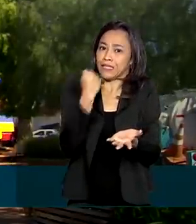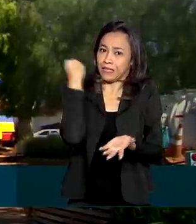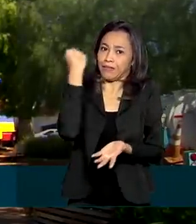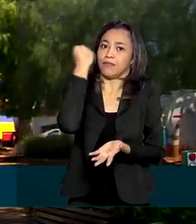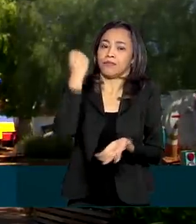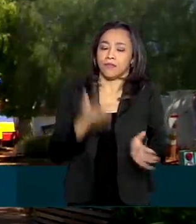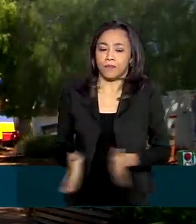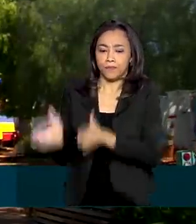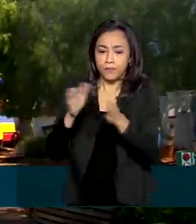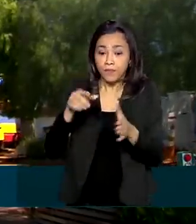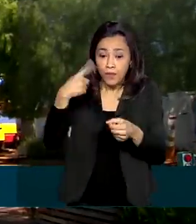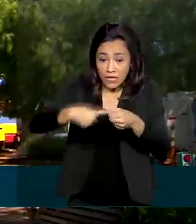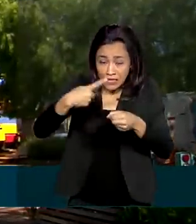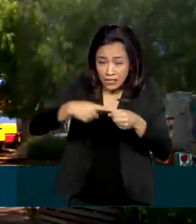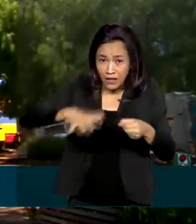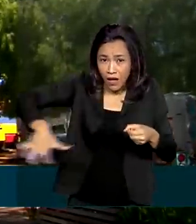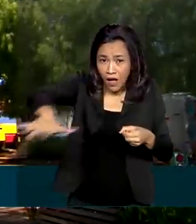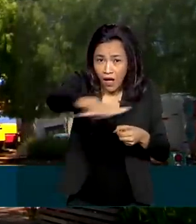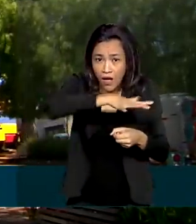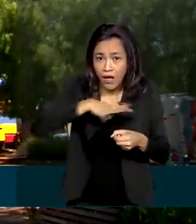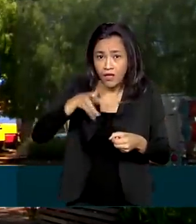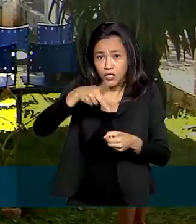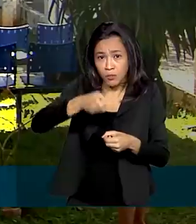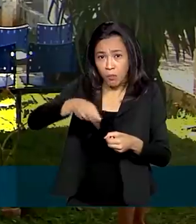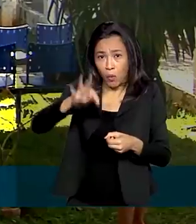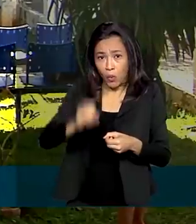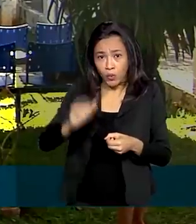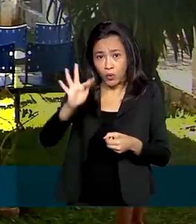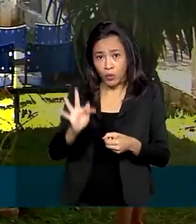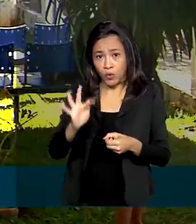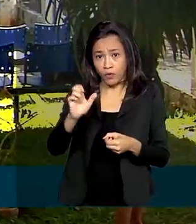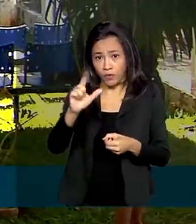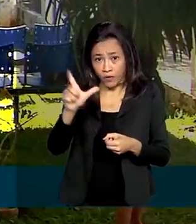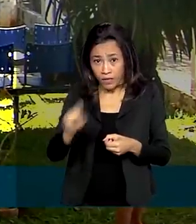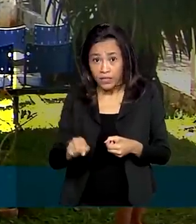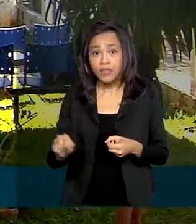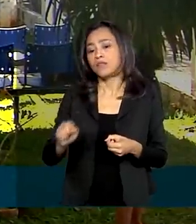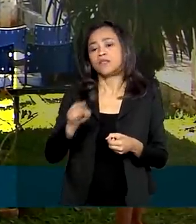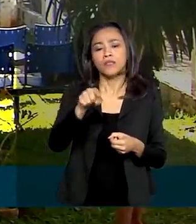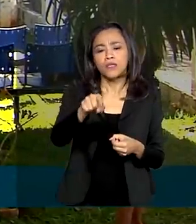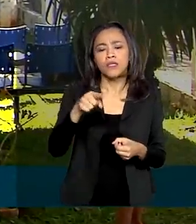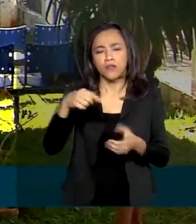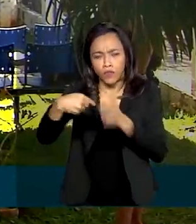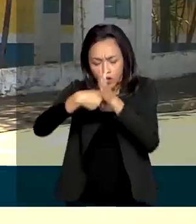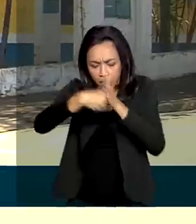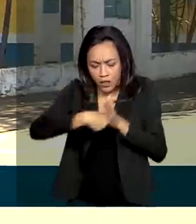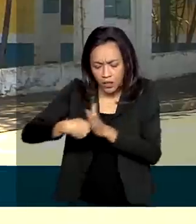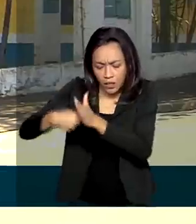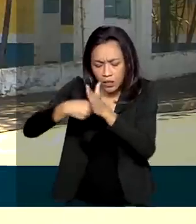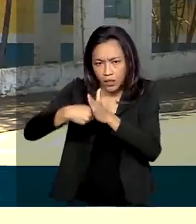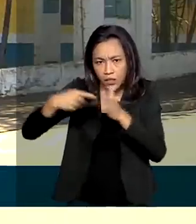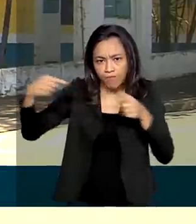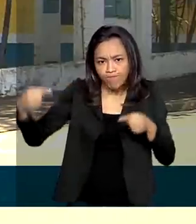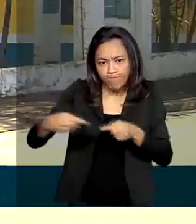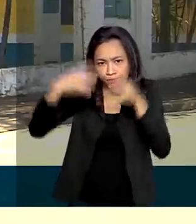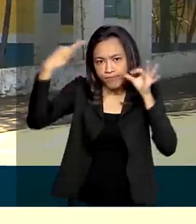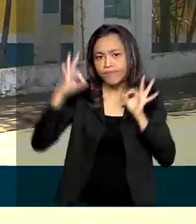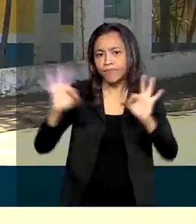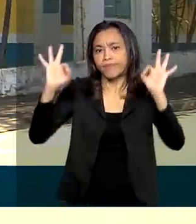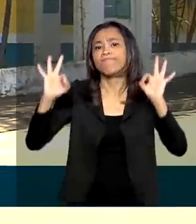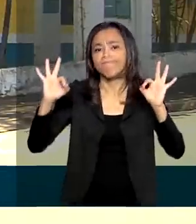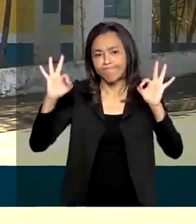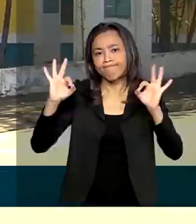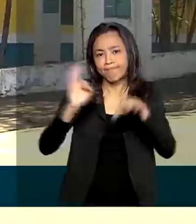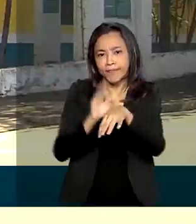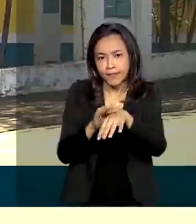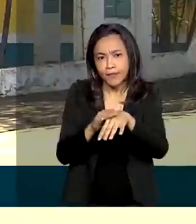município de Porto Feliz, dos cerca de 1.700 casos confirmados por exame específico ou por imagens dos pulmões,